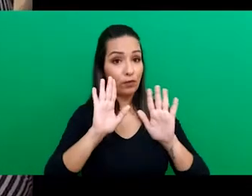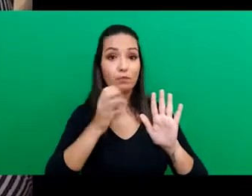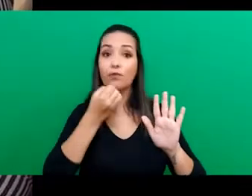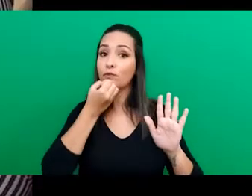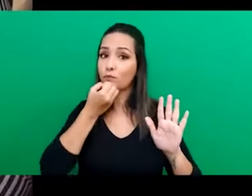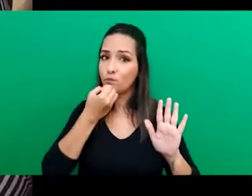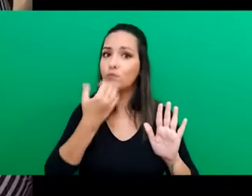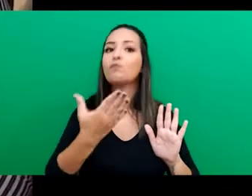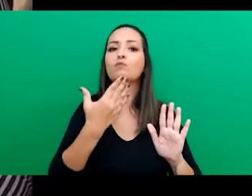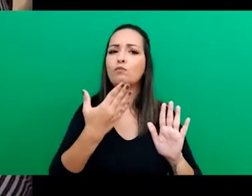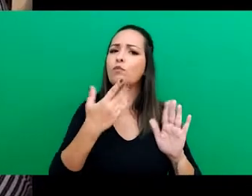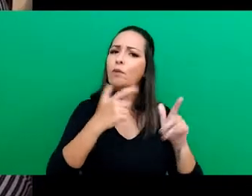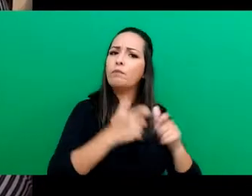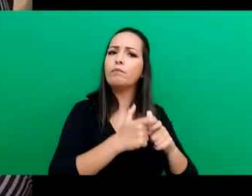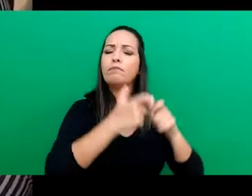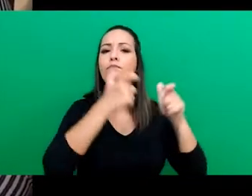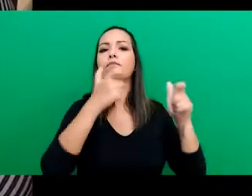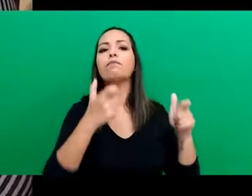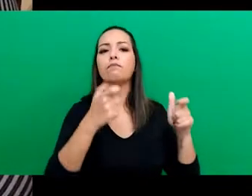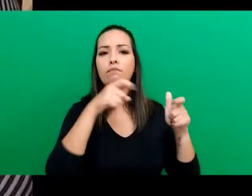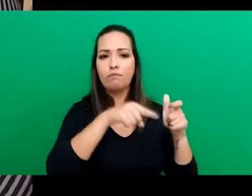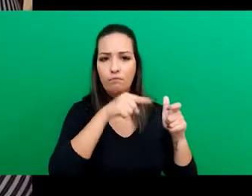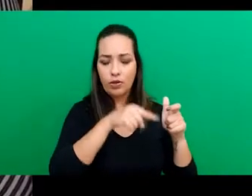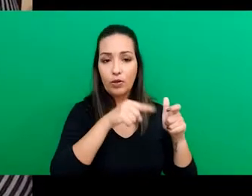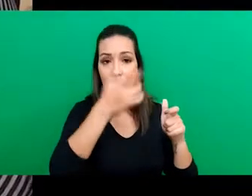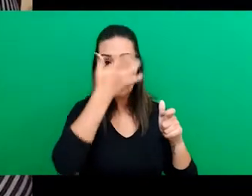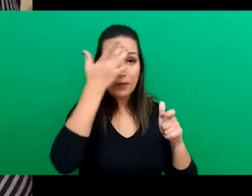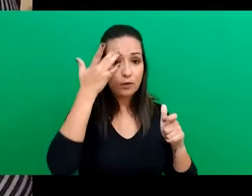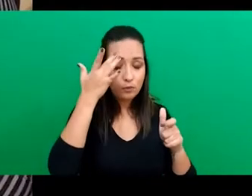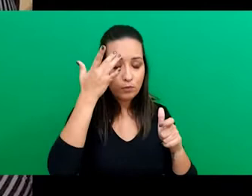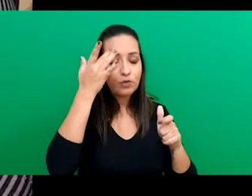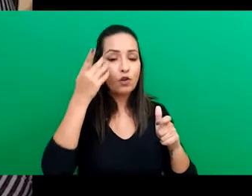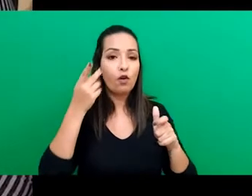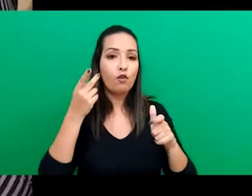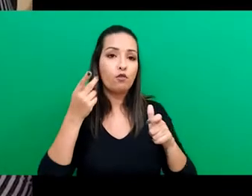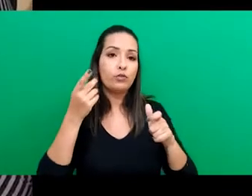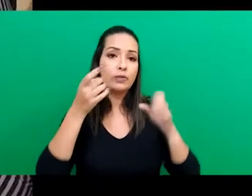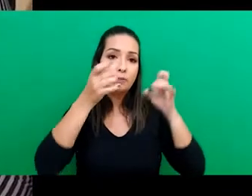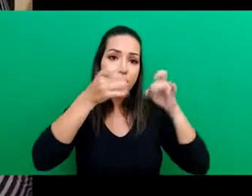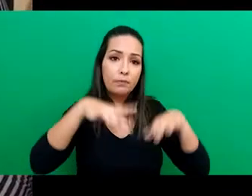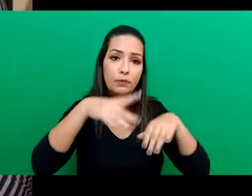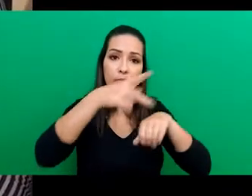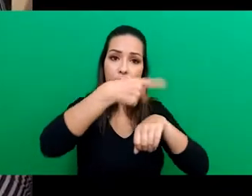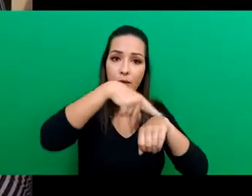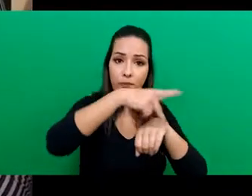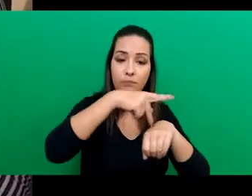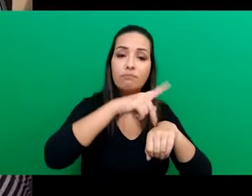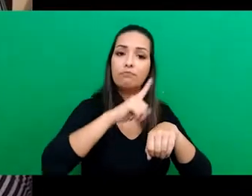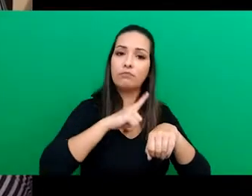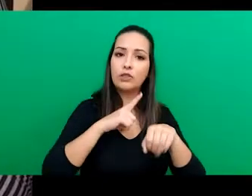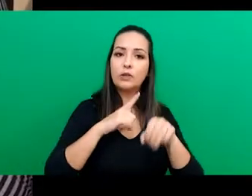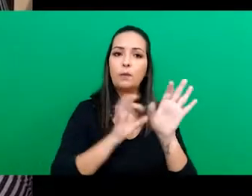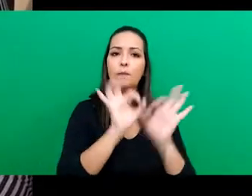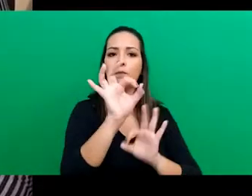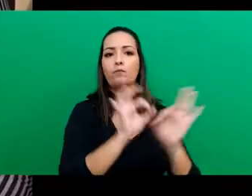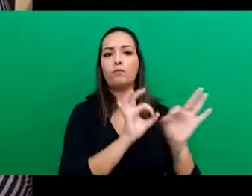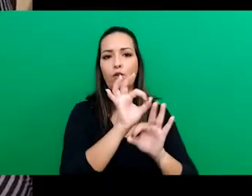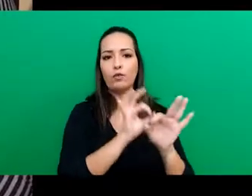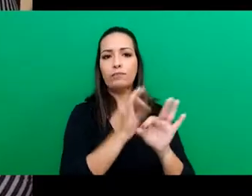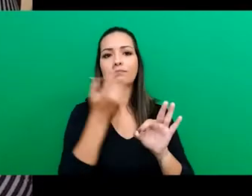mas foi muito boa para a maioria dos refugiados que estavam fazendo parte deste projeto.